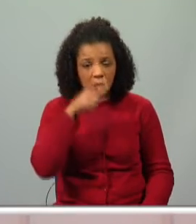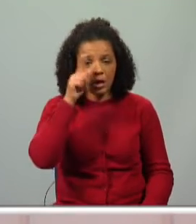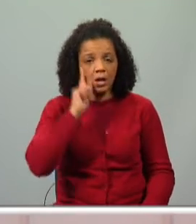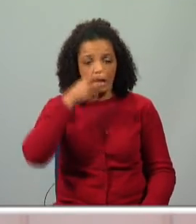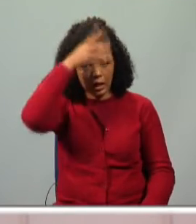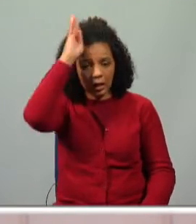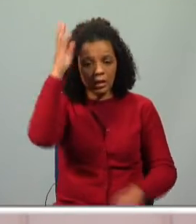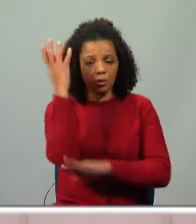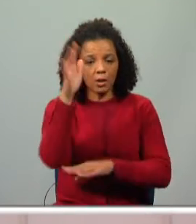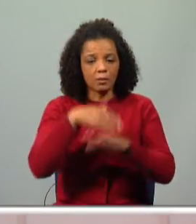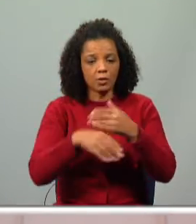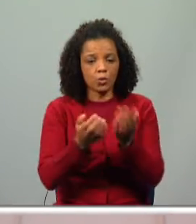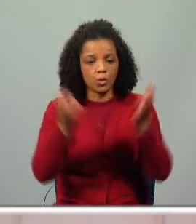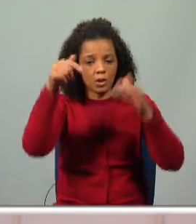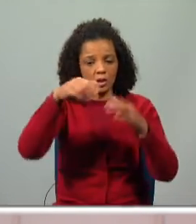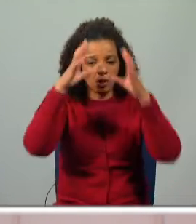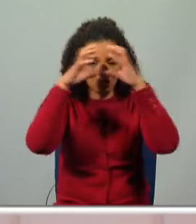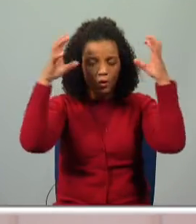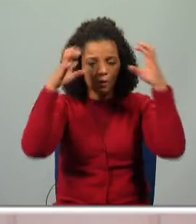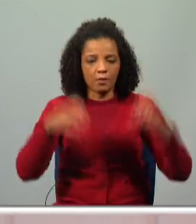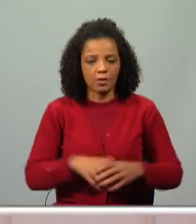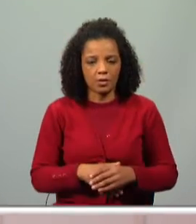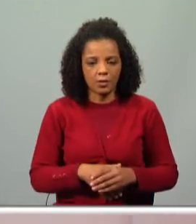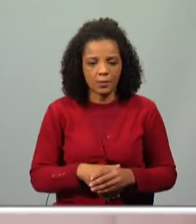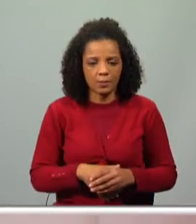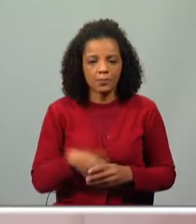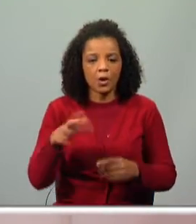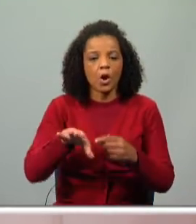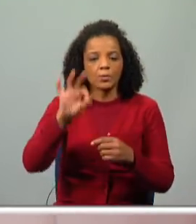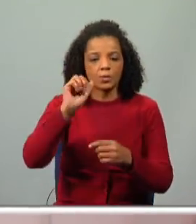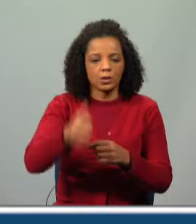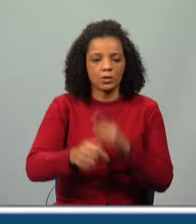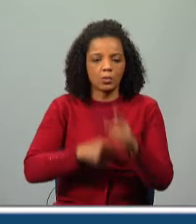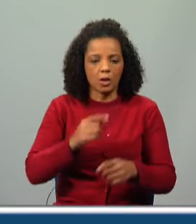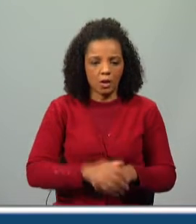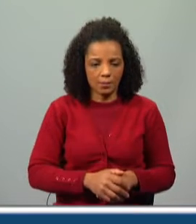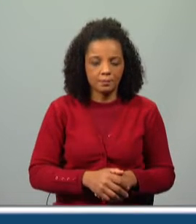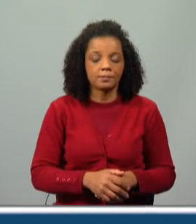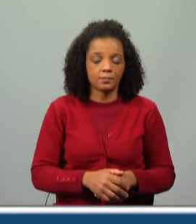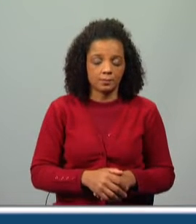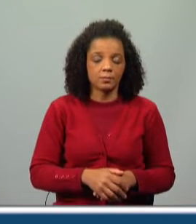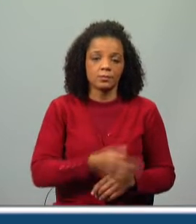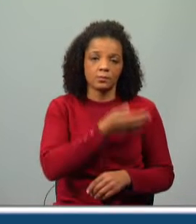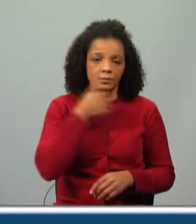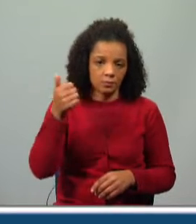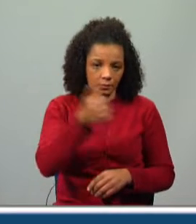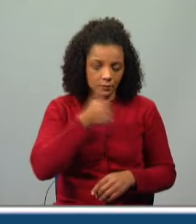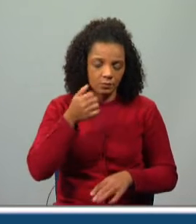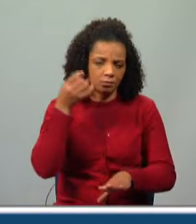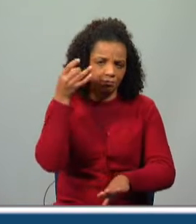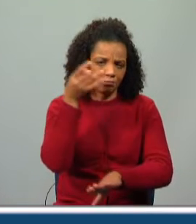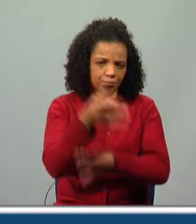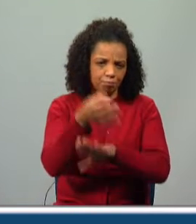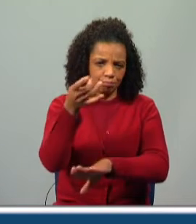o seu ninho aqui nas nuvens. Então, qual será a opção correta? Que a galinha pintada era mais